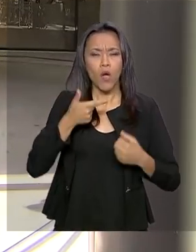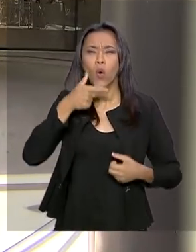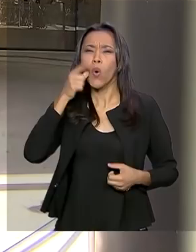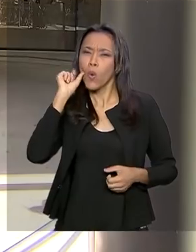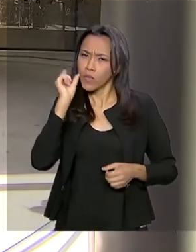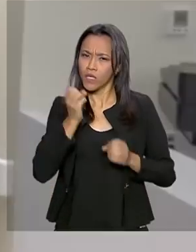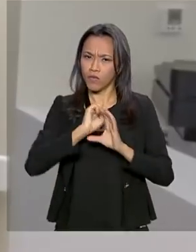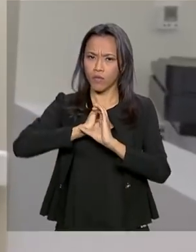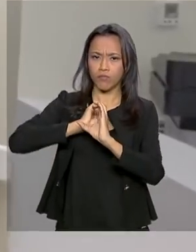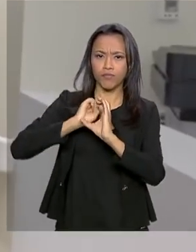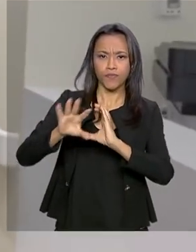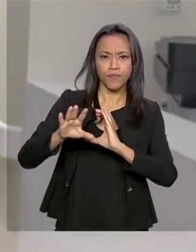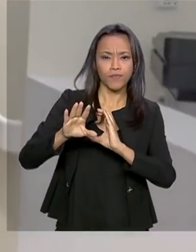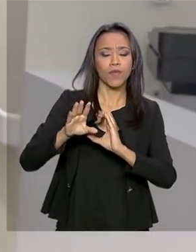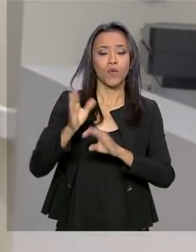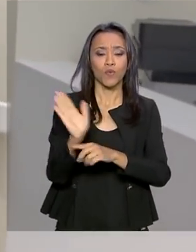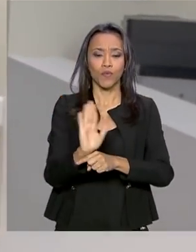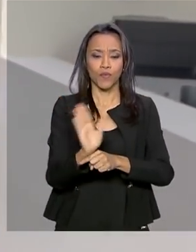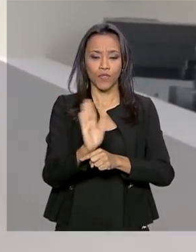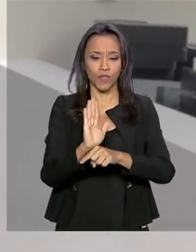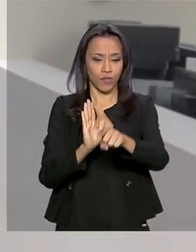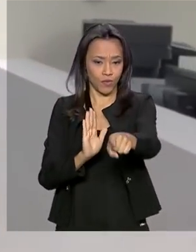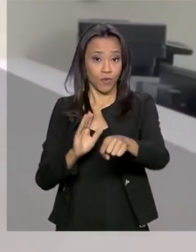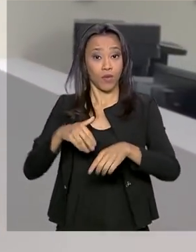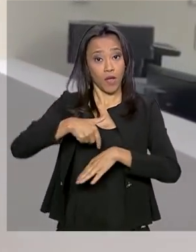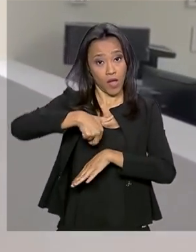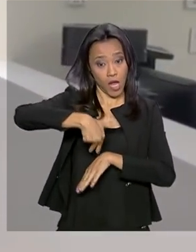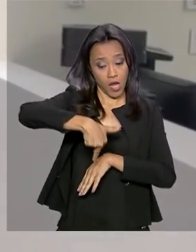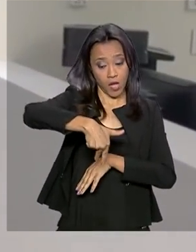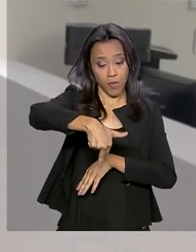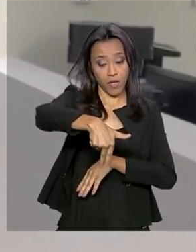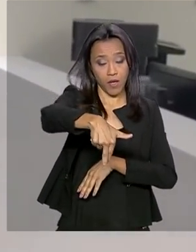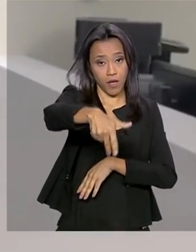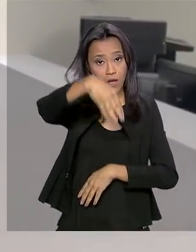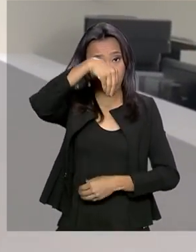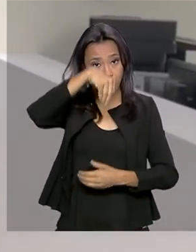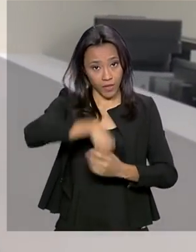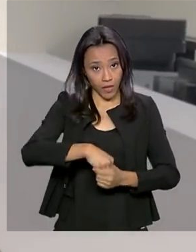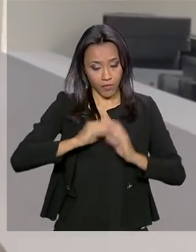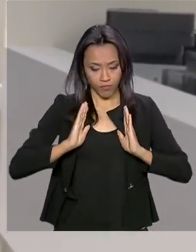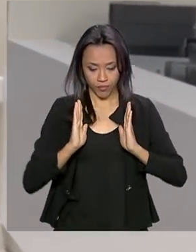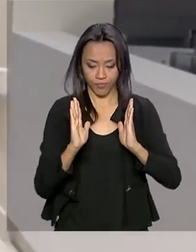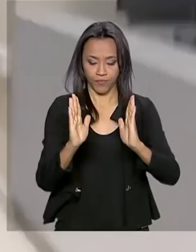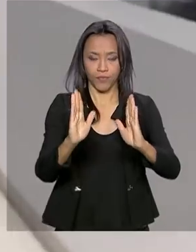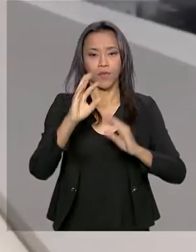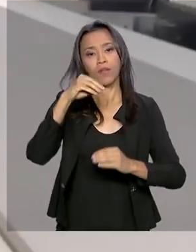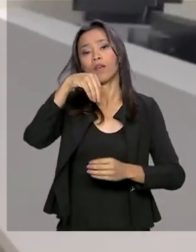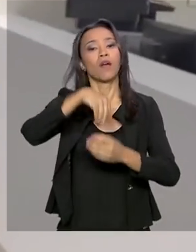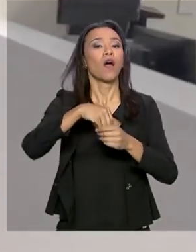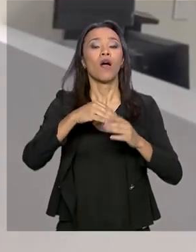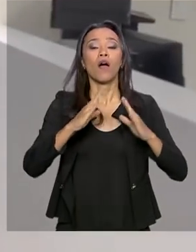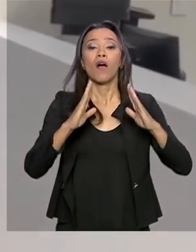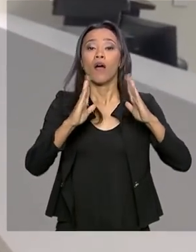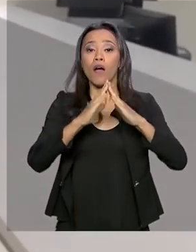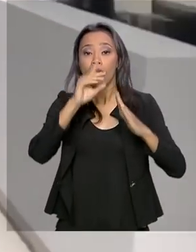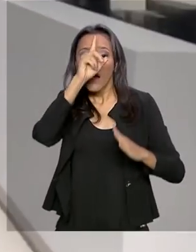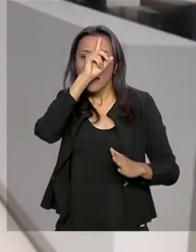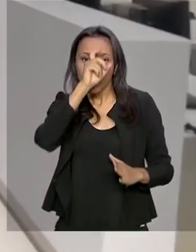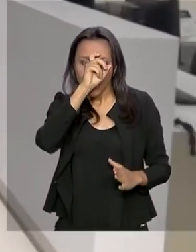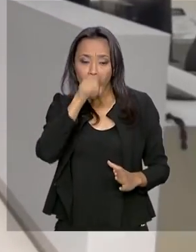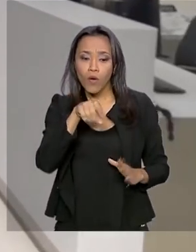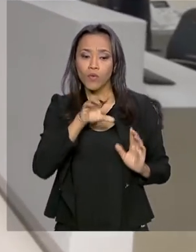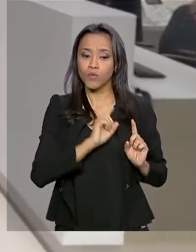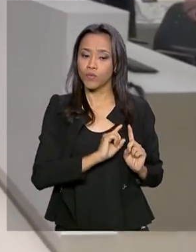ontem pelas redes sociais. Ele aparece caminhando pelos corredores do hospital Vila Nova está na companhia de um